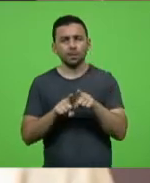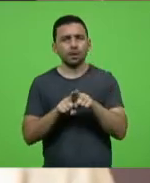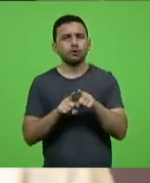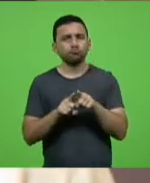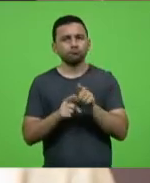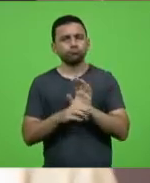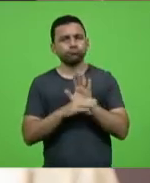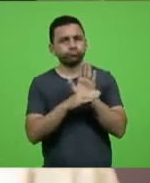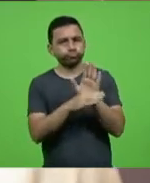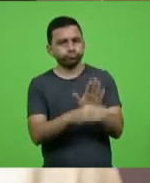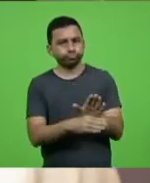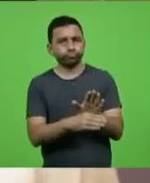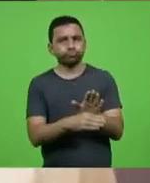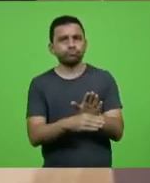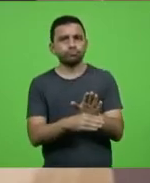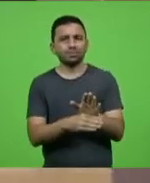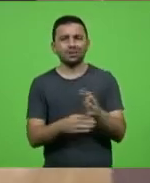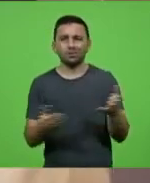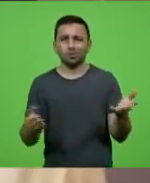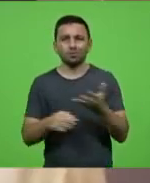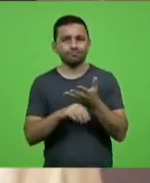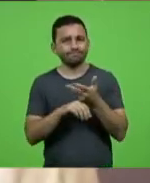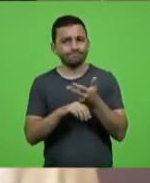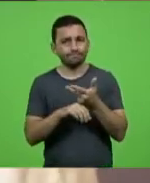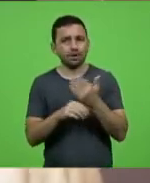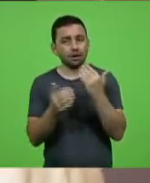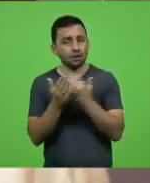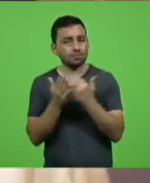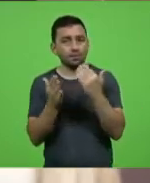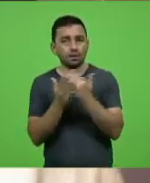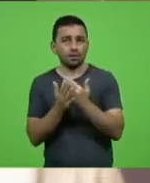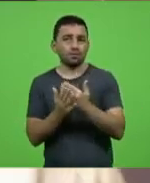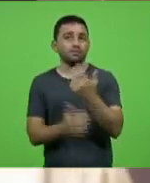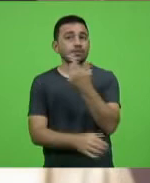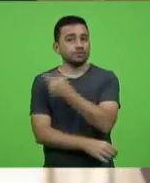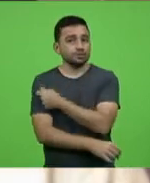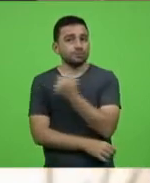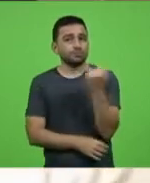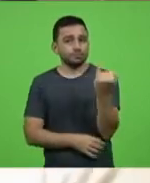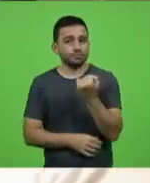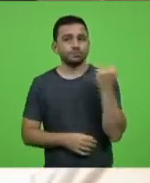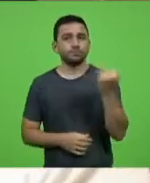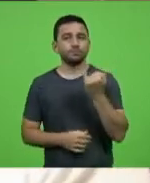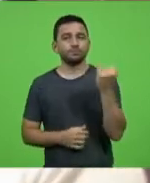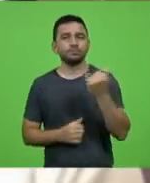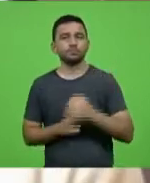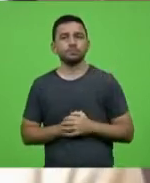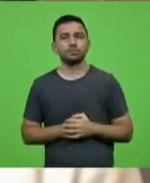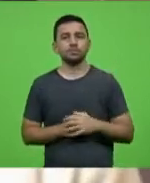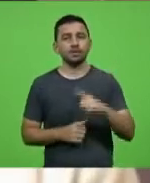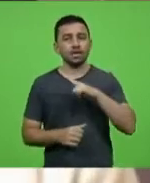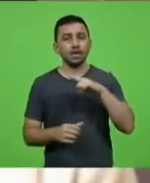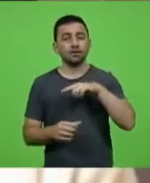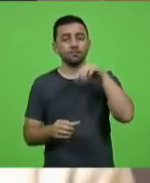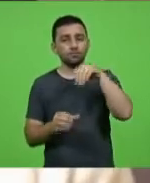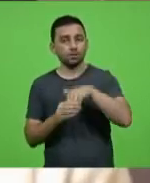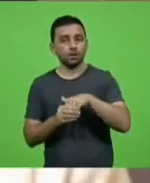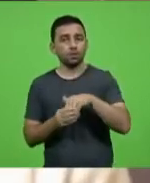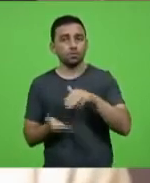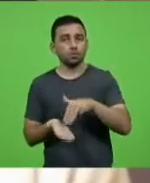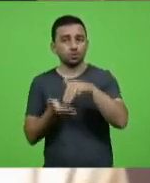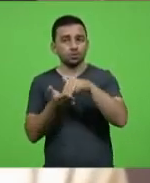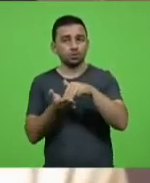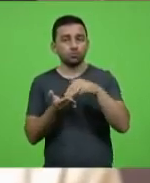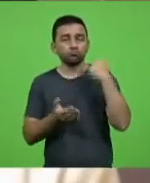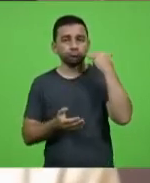a presta, urgência, a necessidade da vacina. Eu vi que nós temos hoje para votar uma moção do deputado Márcio